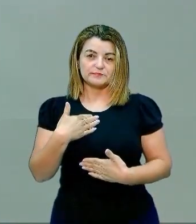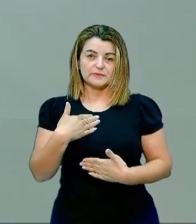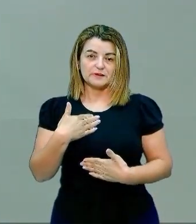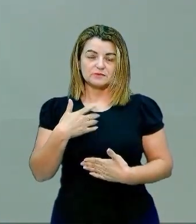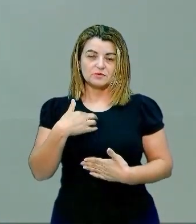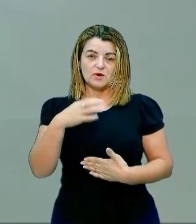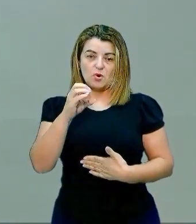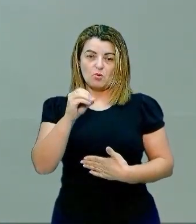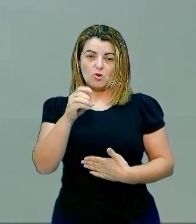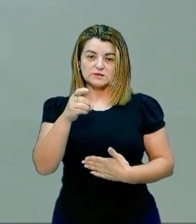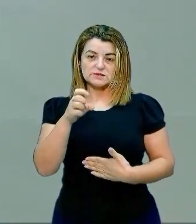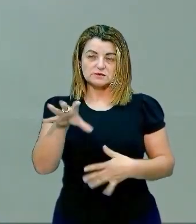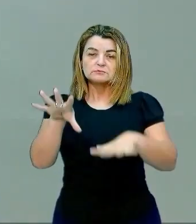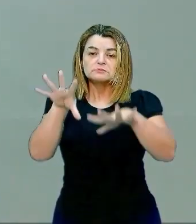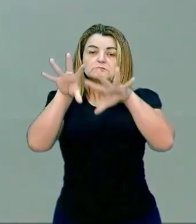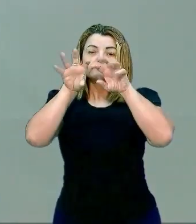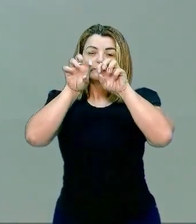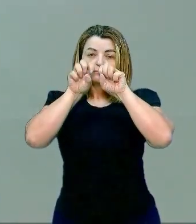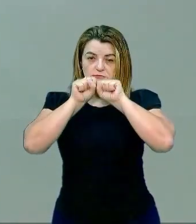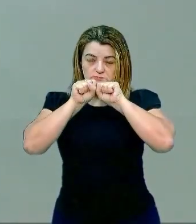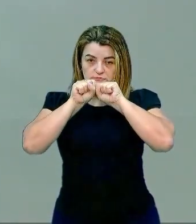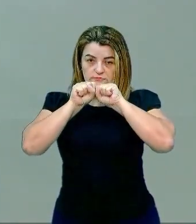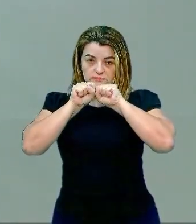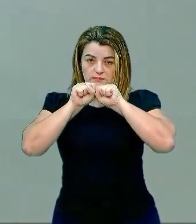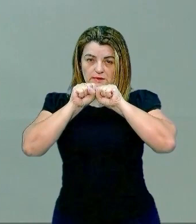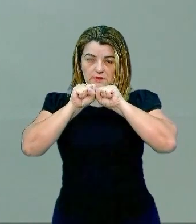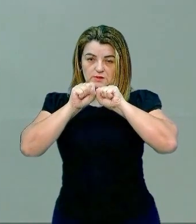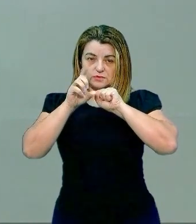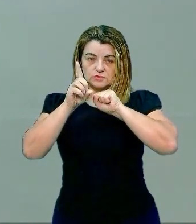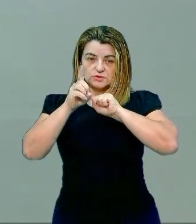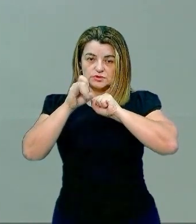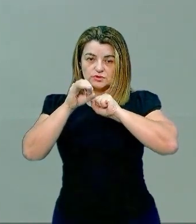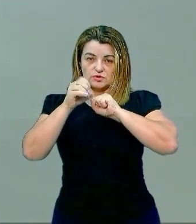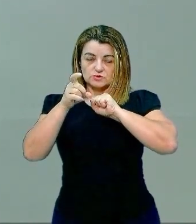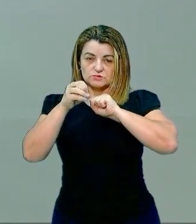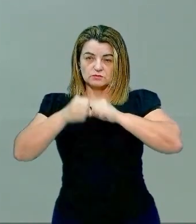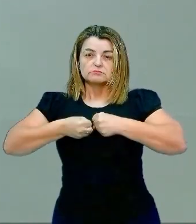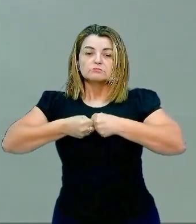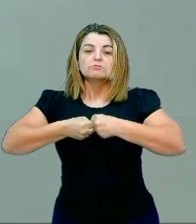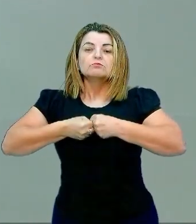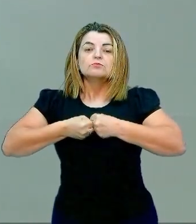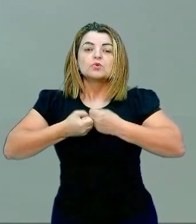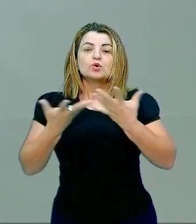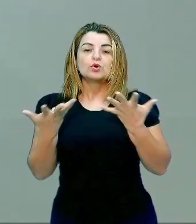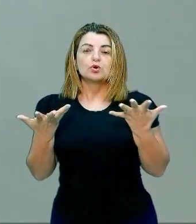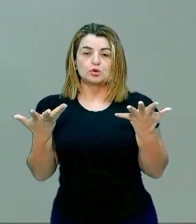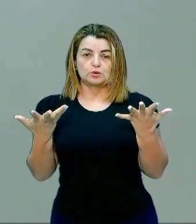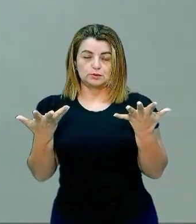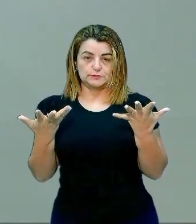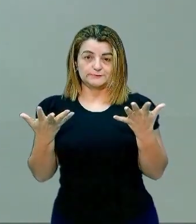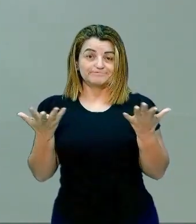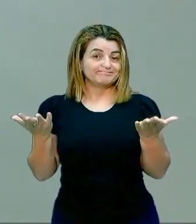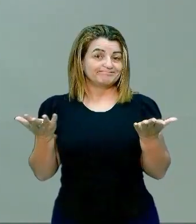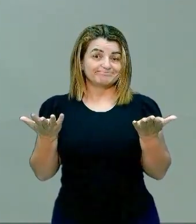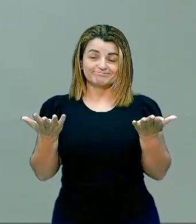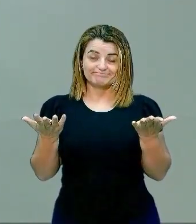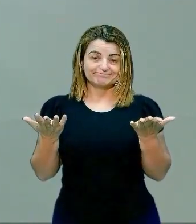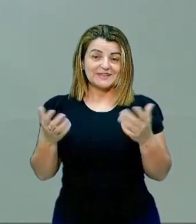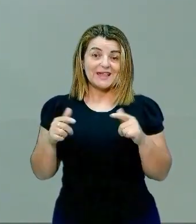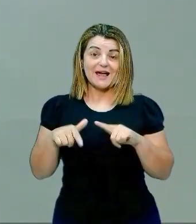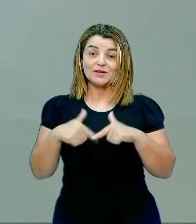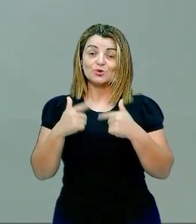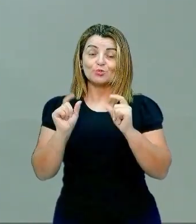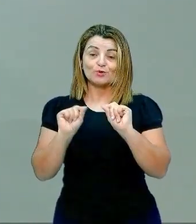inspiramos, dióxido de carbono que nós liberamos. E aí, nós vamos